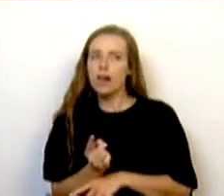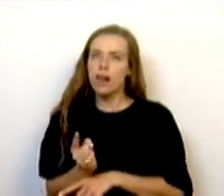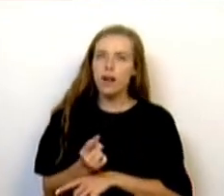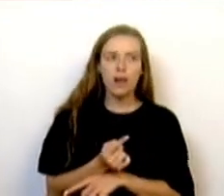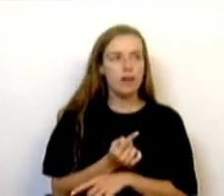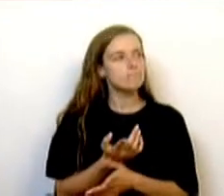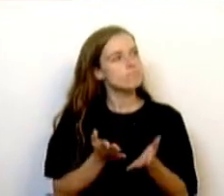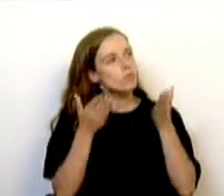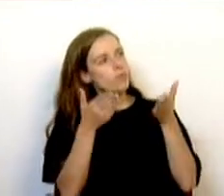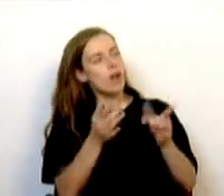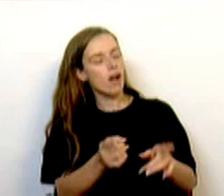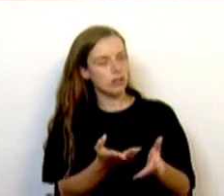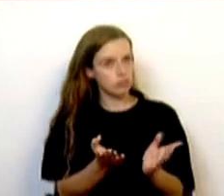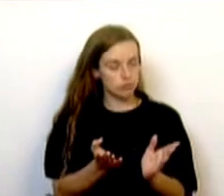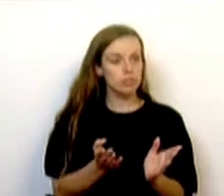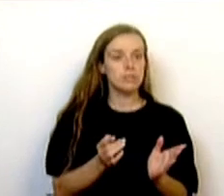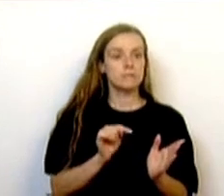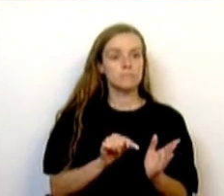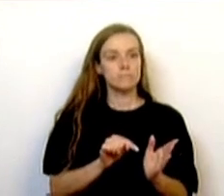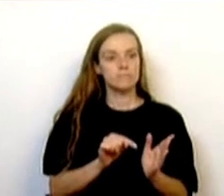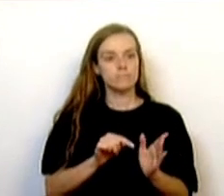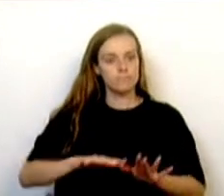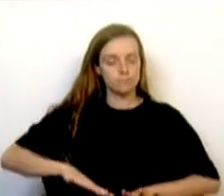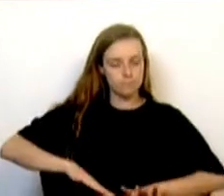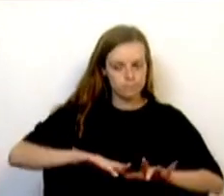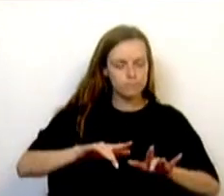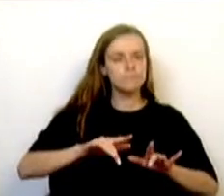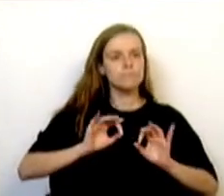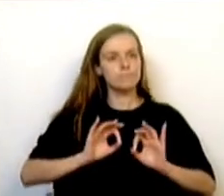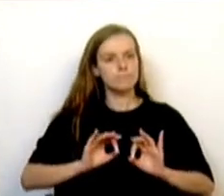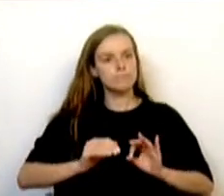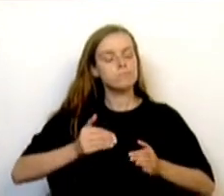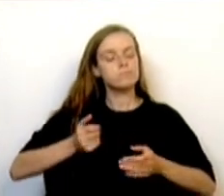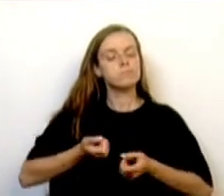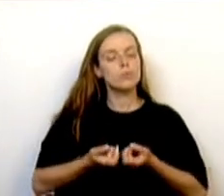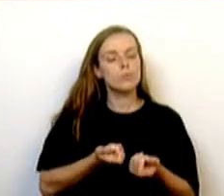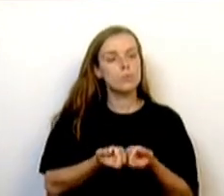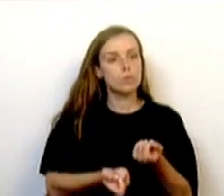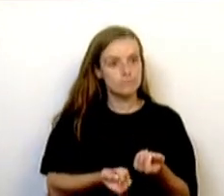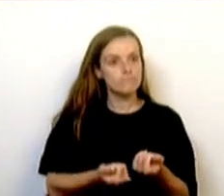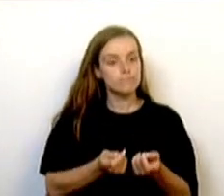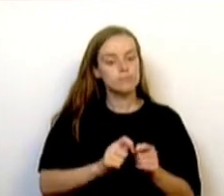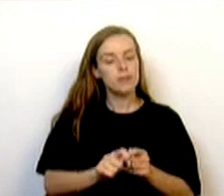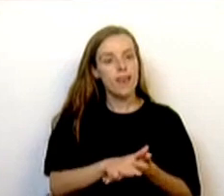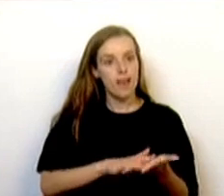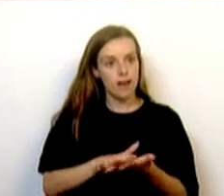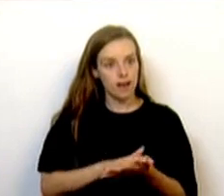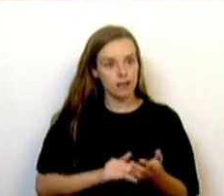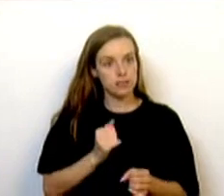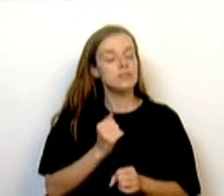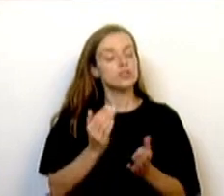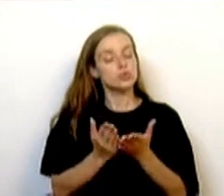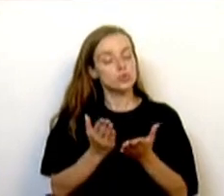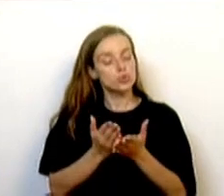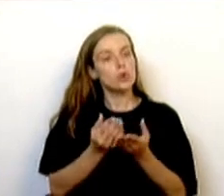e focada na implementação progressiva da gratuitidade das creches que têm previsibilidade, que têm planeamento e que têm